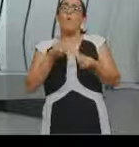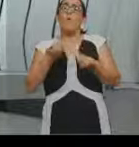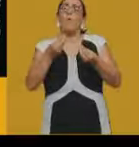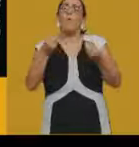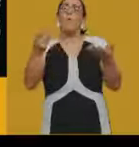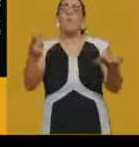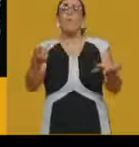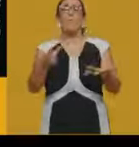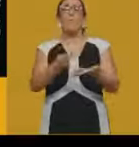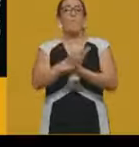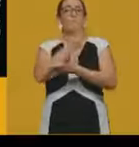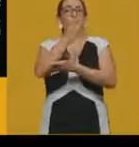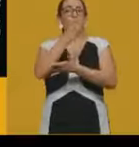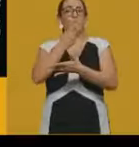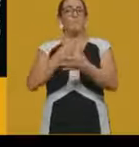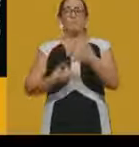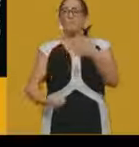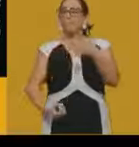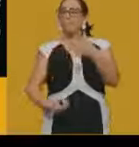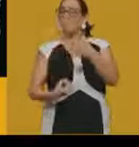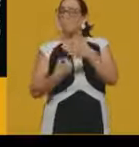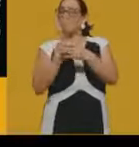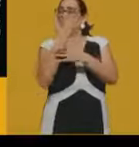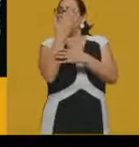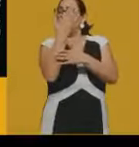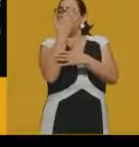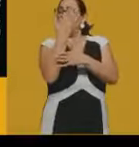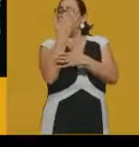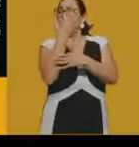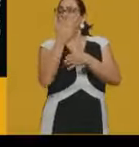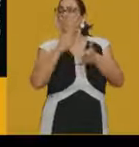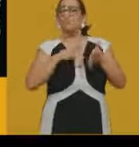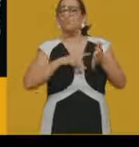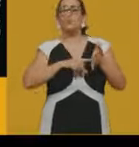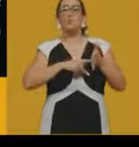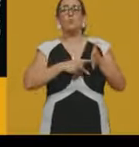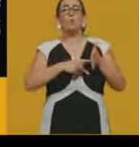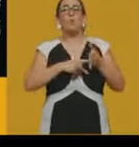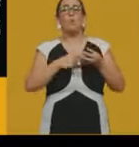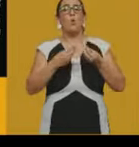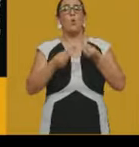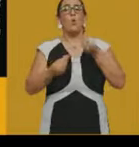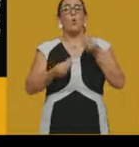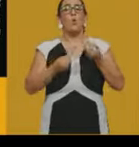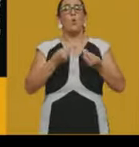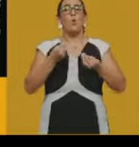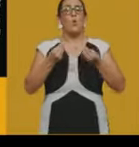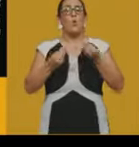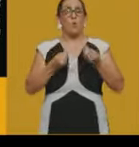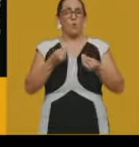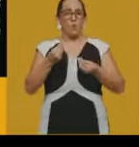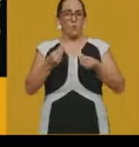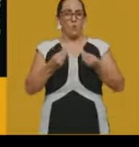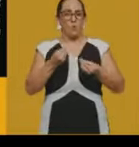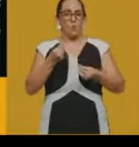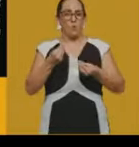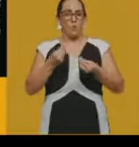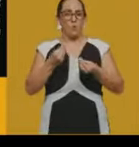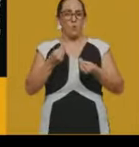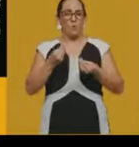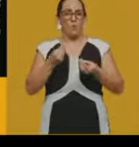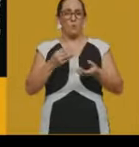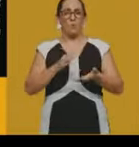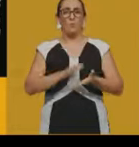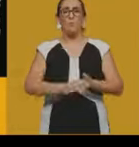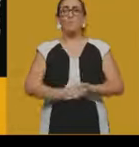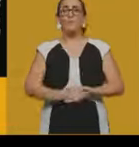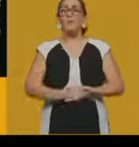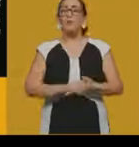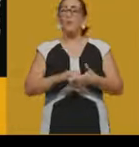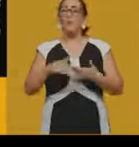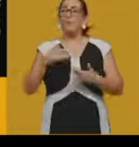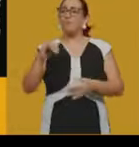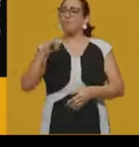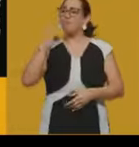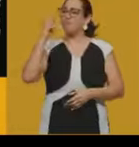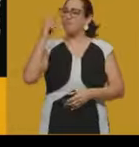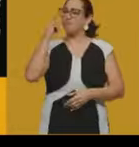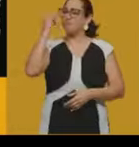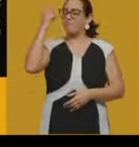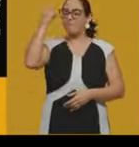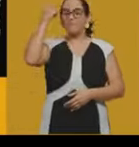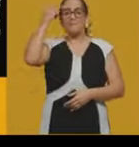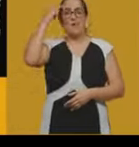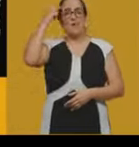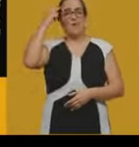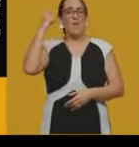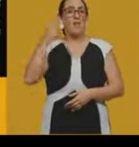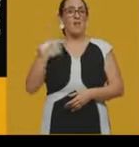sindicalismo surge? Qual é o contexto aí para que haja um desenvolvimento desse sindicalismo? É importante a pensar que nós